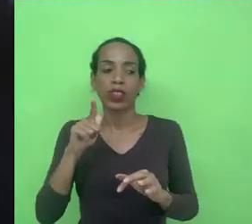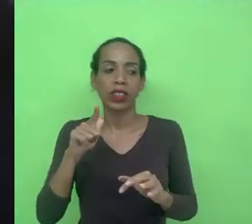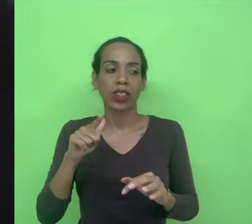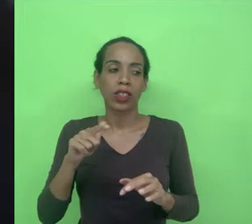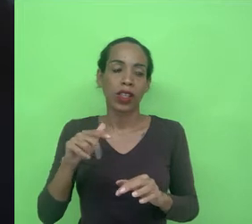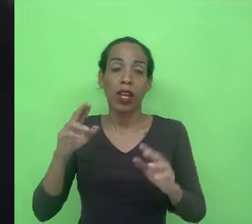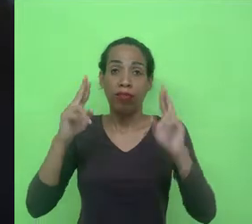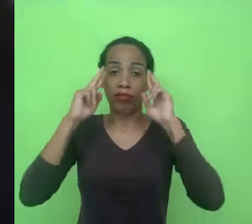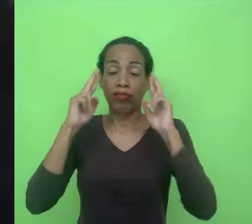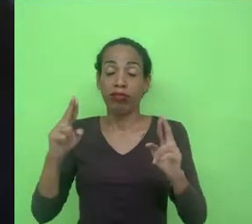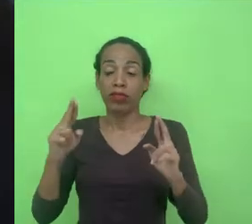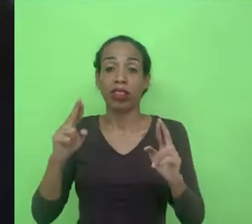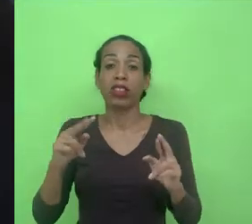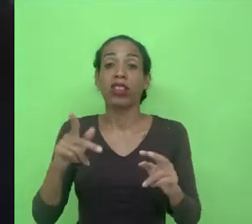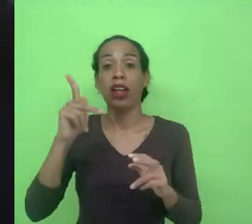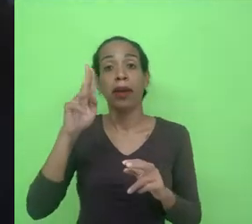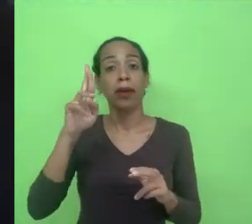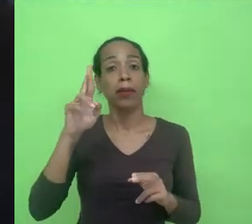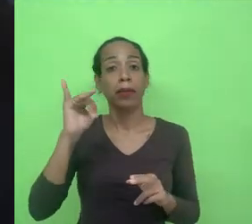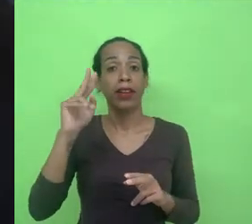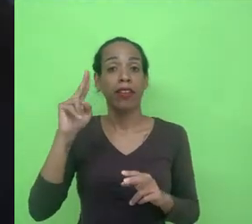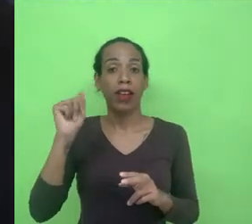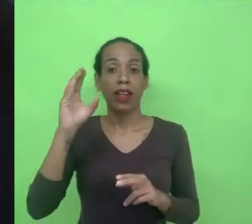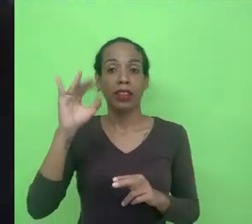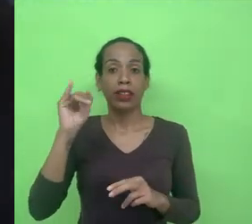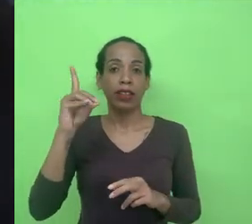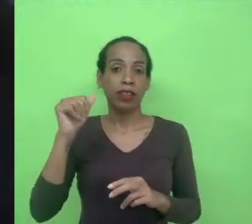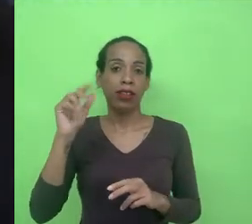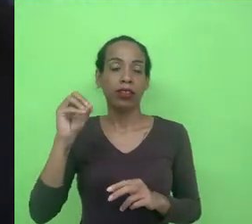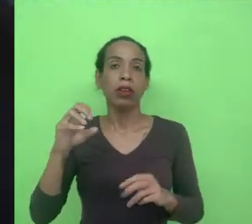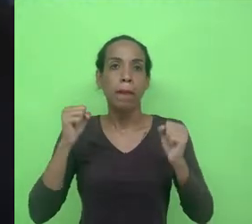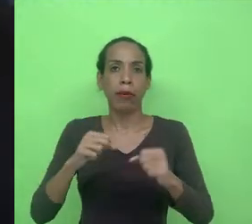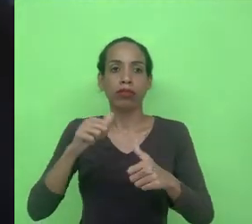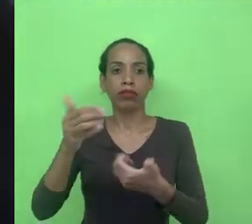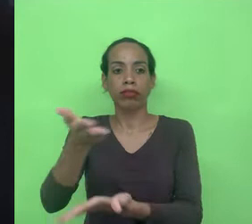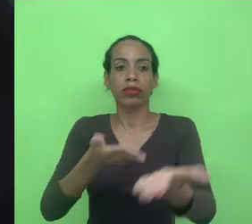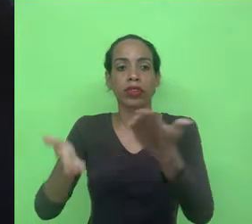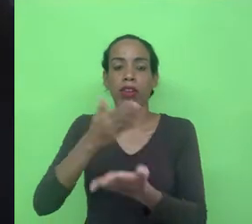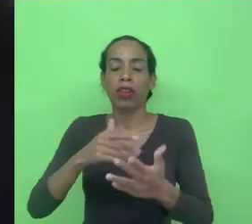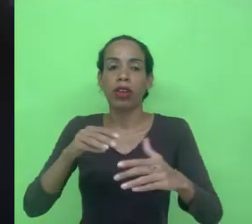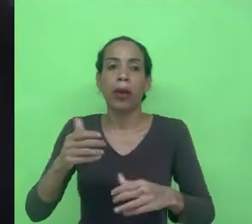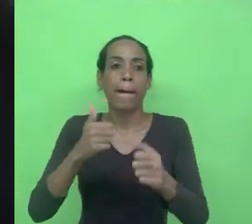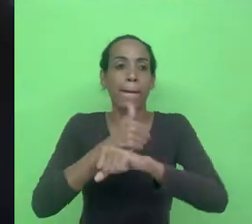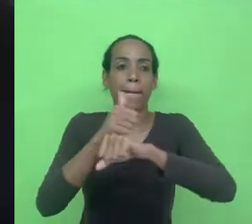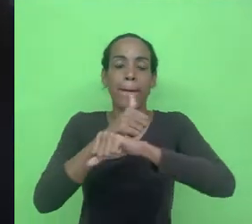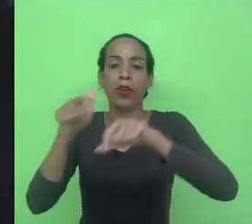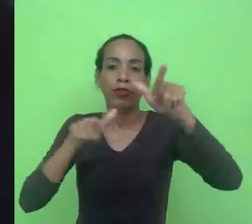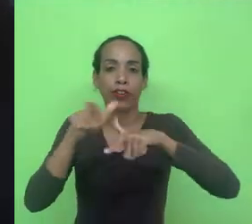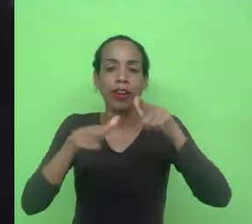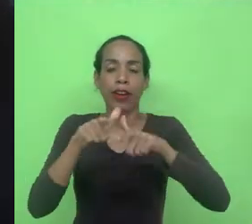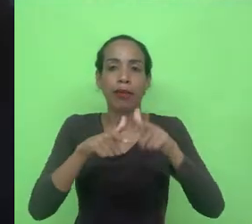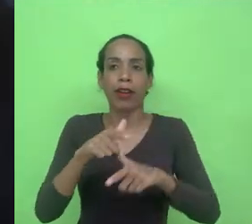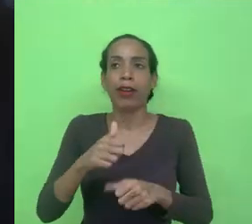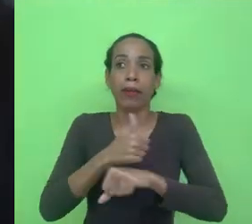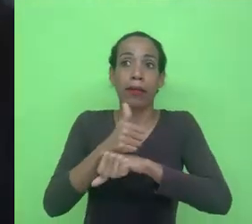a privacidade podem estar transformando dados em benefícios para os trabalhadores em melhorias no serviço em melhorias na qualidade do